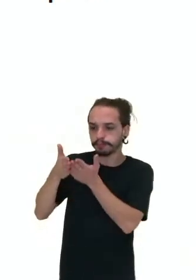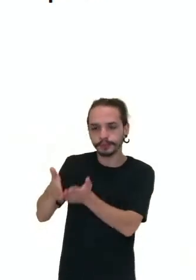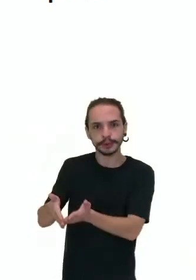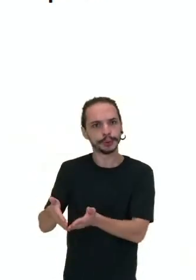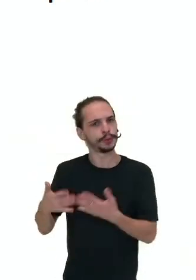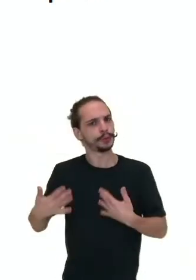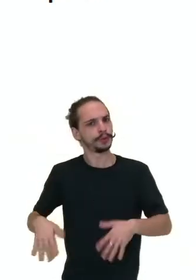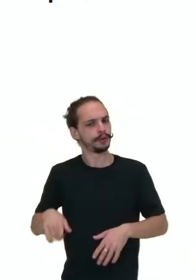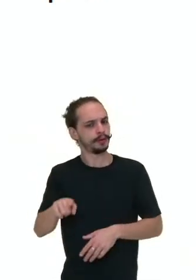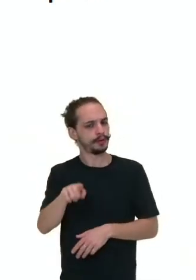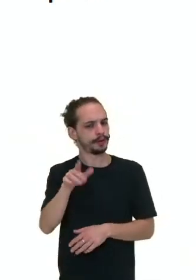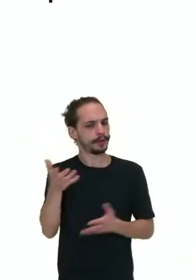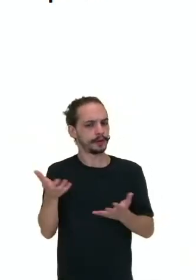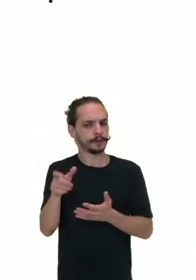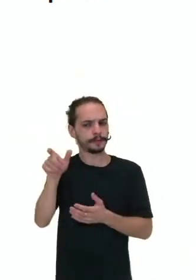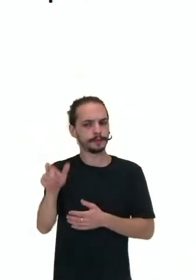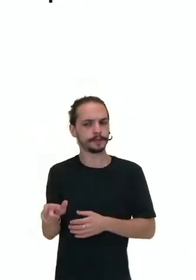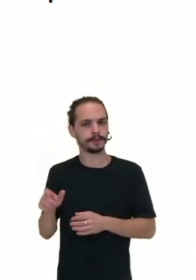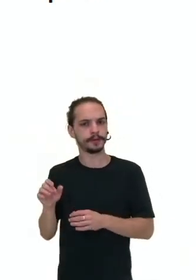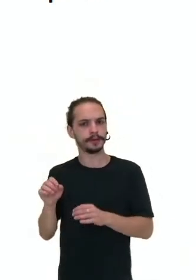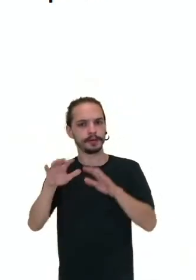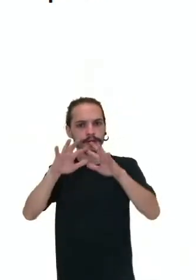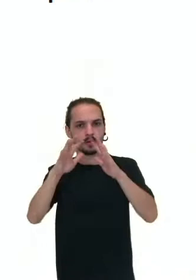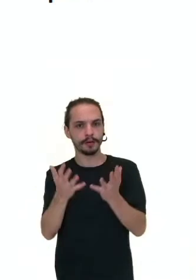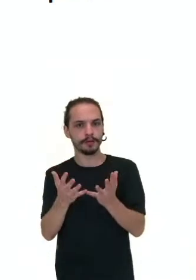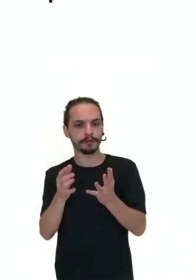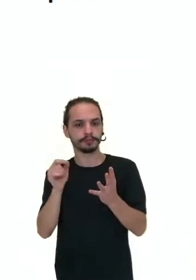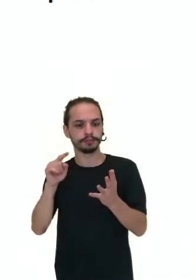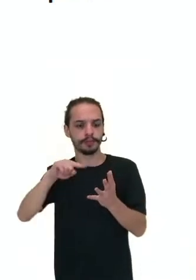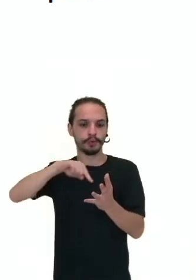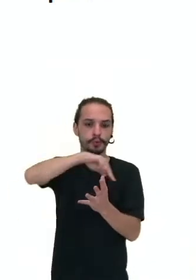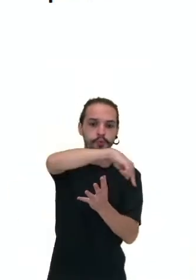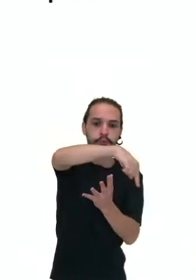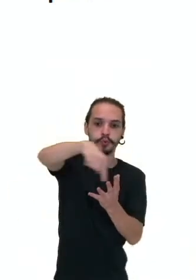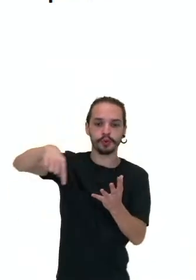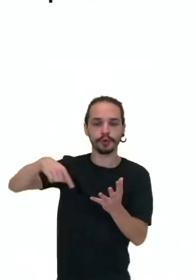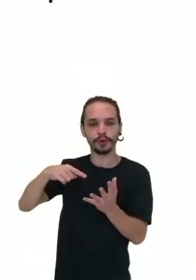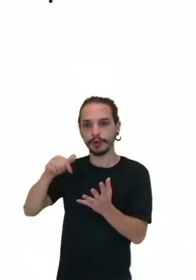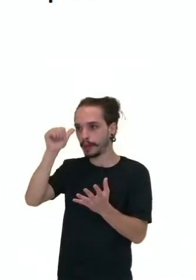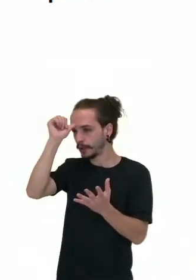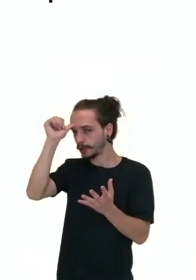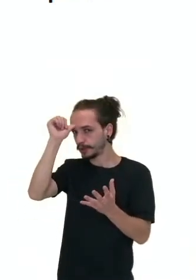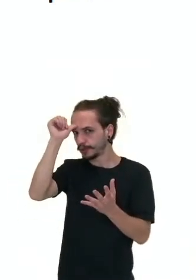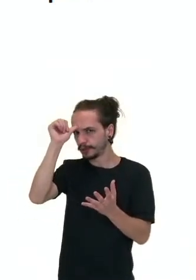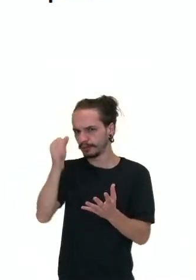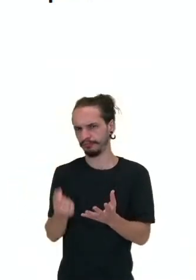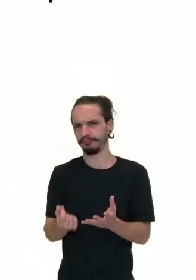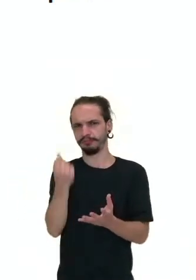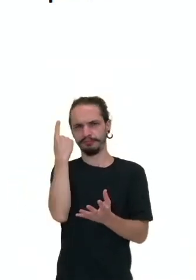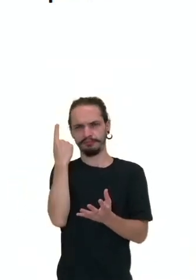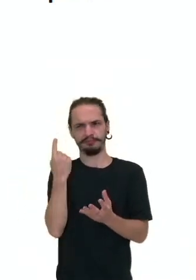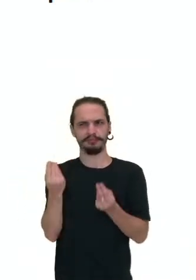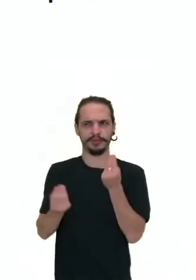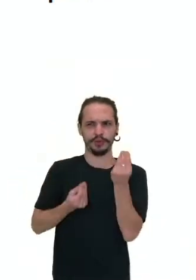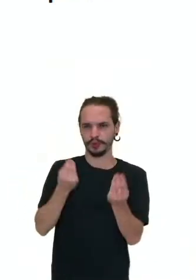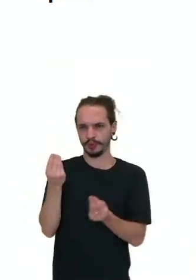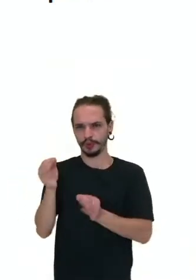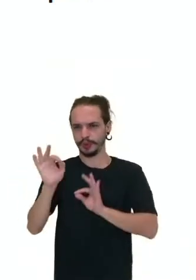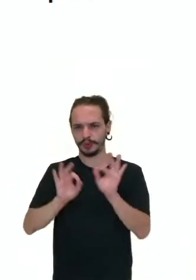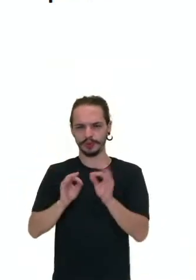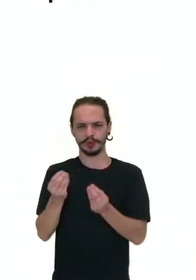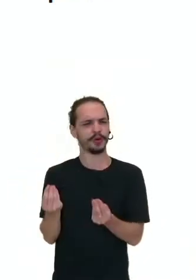dele era navegar a oeste, circundar e chegar às Índias, que parecia, para aquela época, um plano mirabolante,